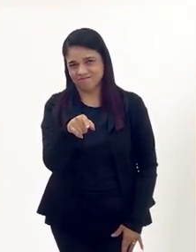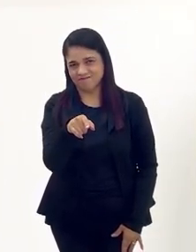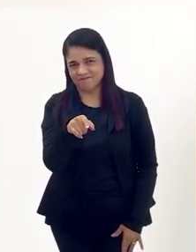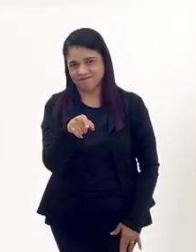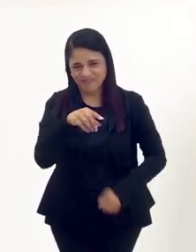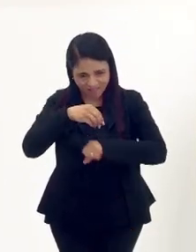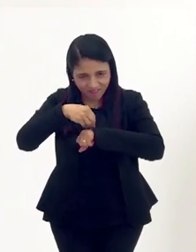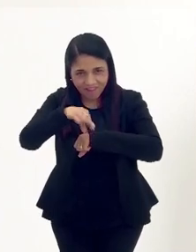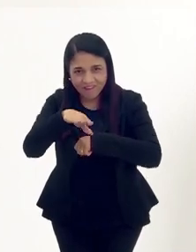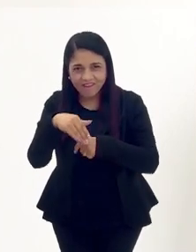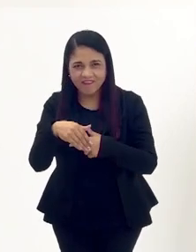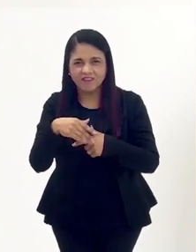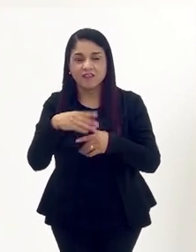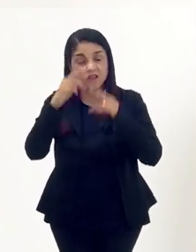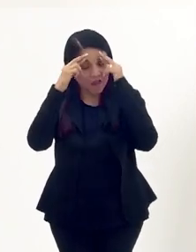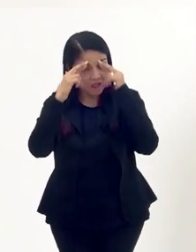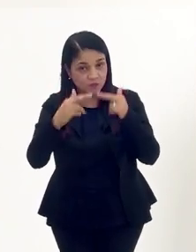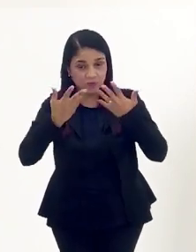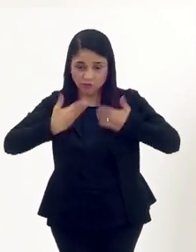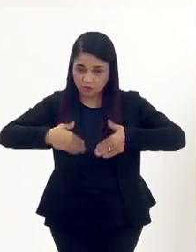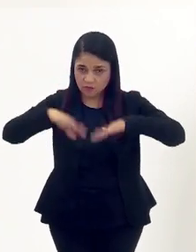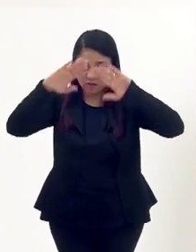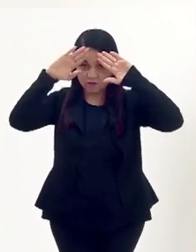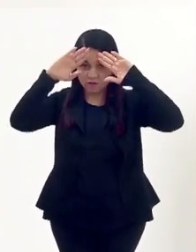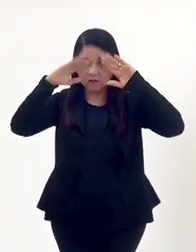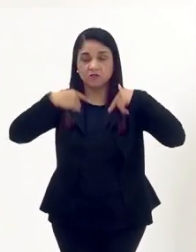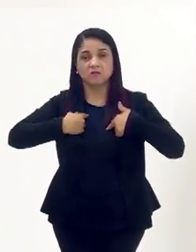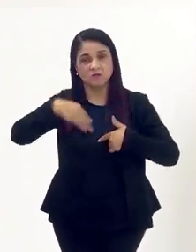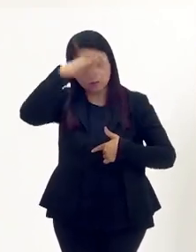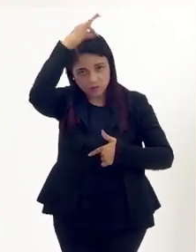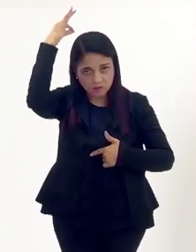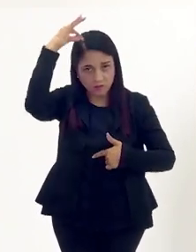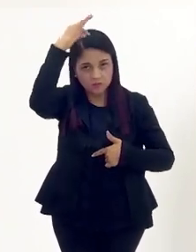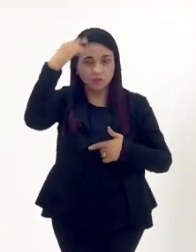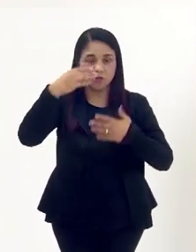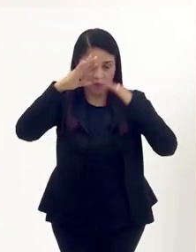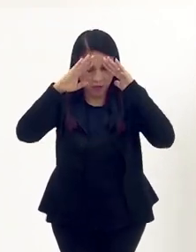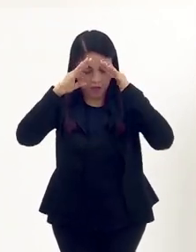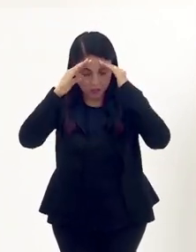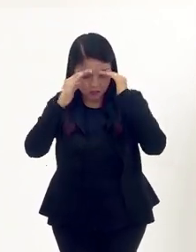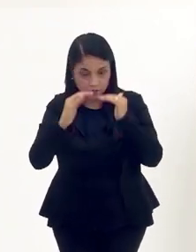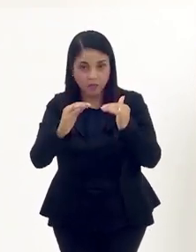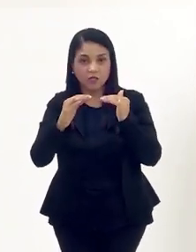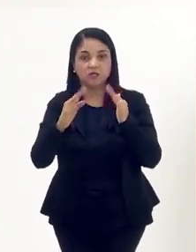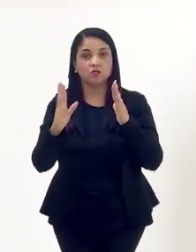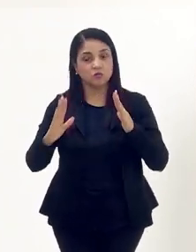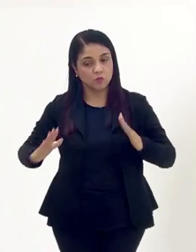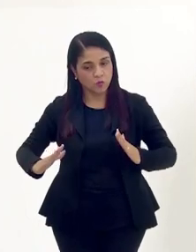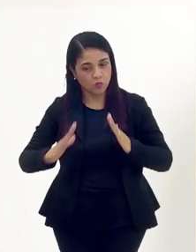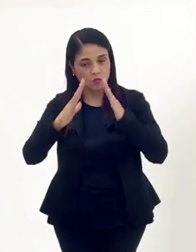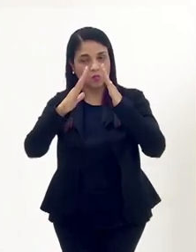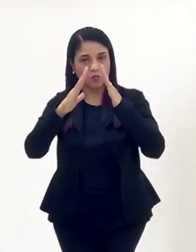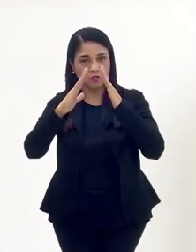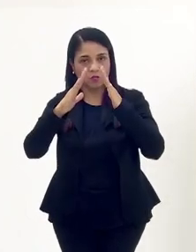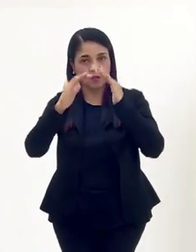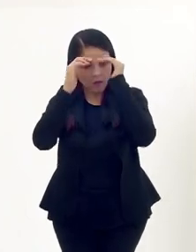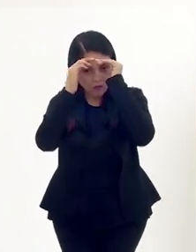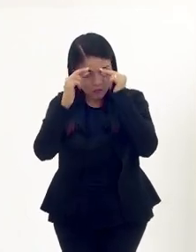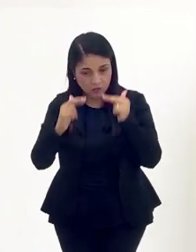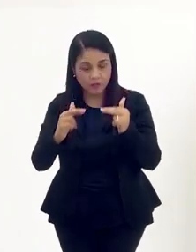faça mais isso. Respeita a sua entidade. Respeite o seu santo. Respeite o seu orixá. Respeite a sua casa de santo.